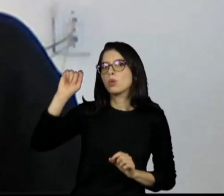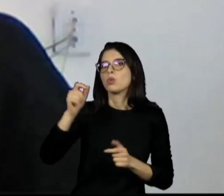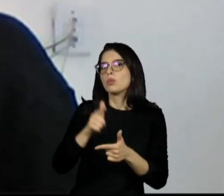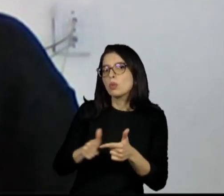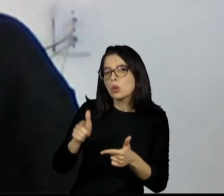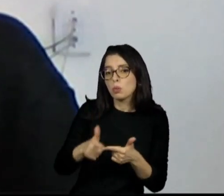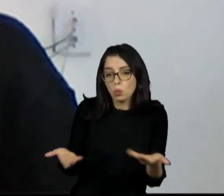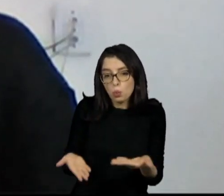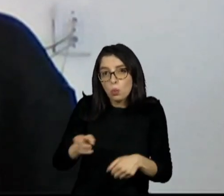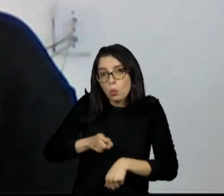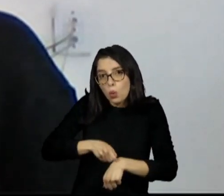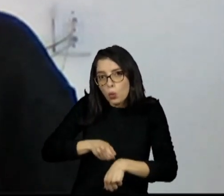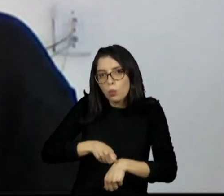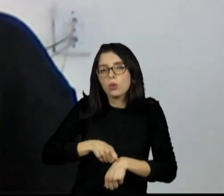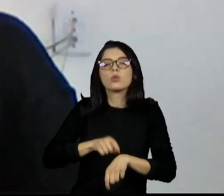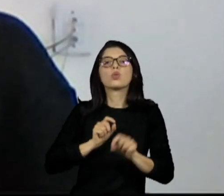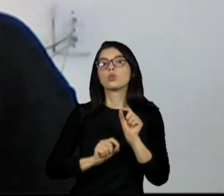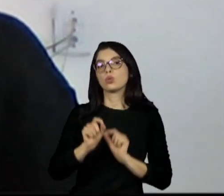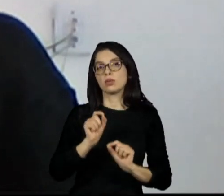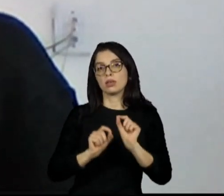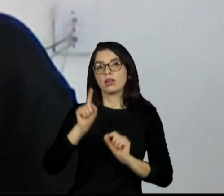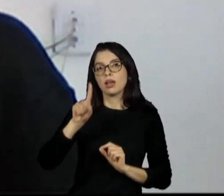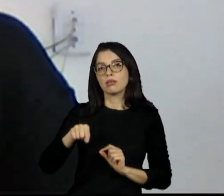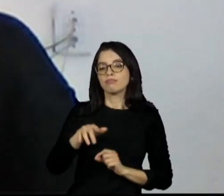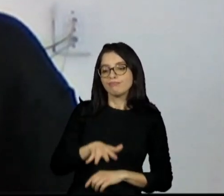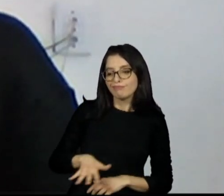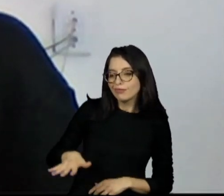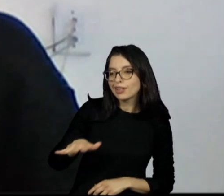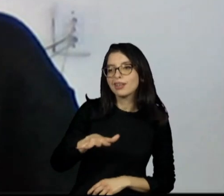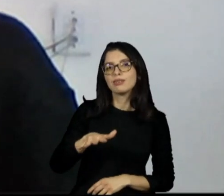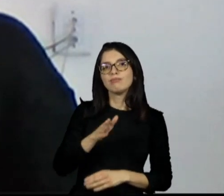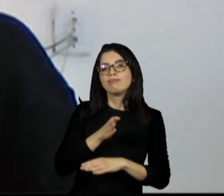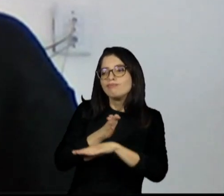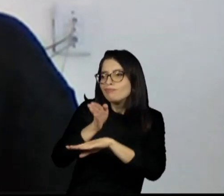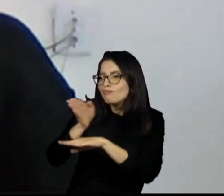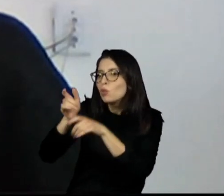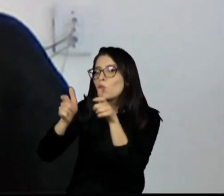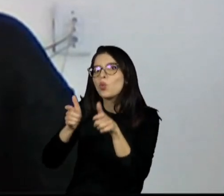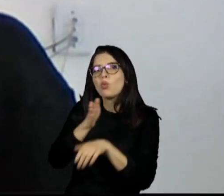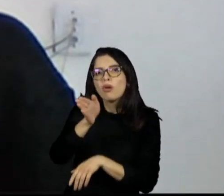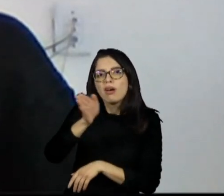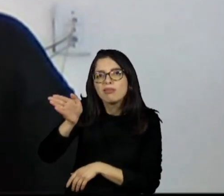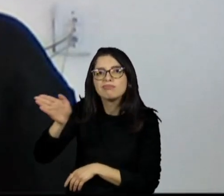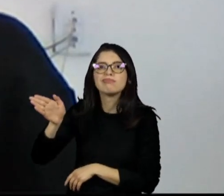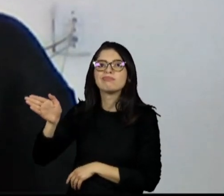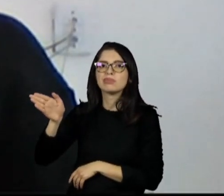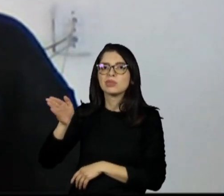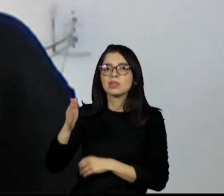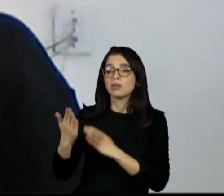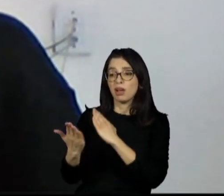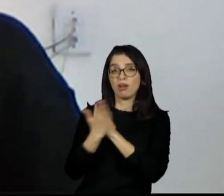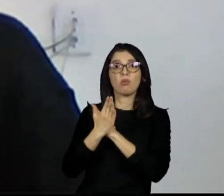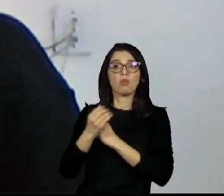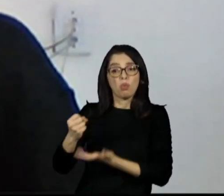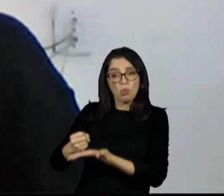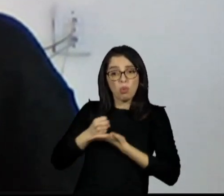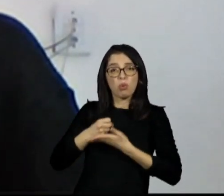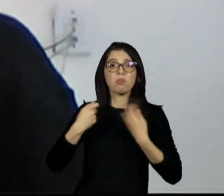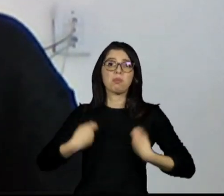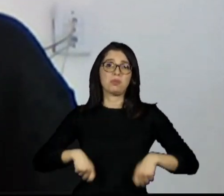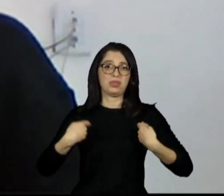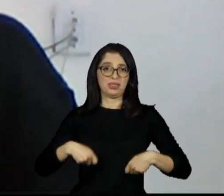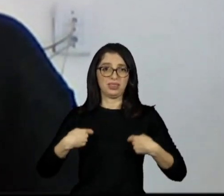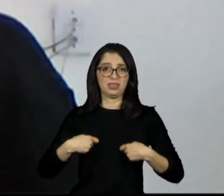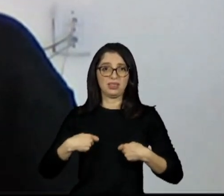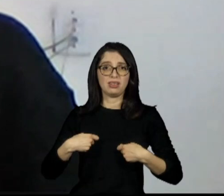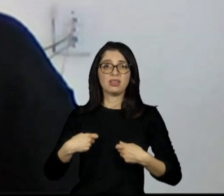tem encontrado hoje é a parte de você se locomover. Porque você precisa de ajuda para fazer muitas coisas, por exemplo,